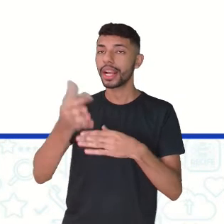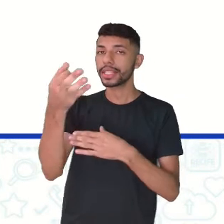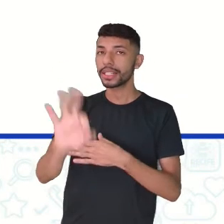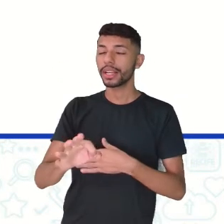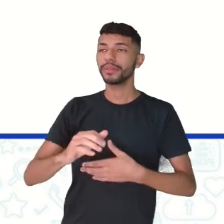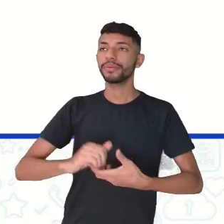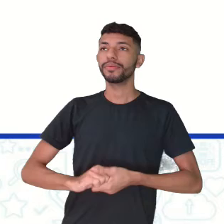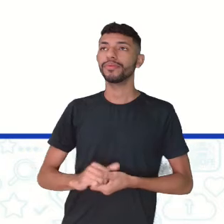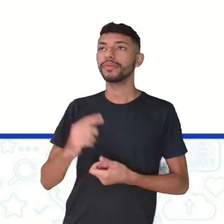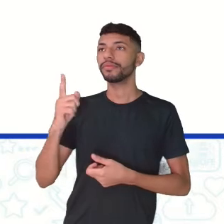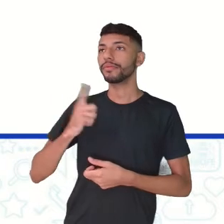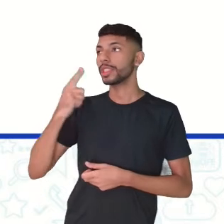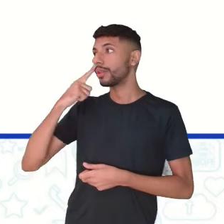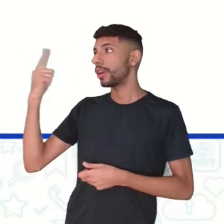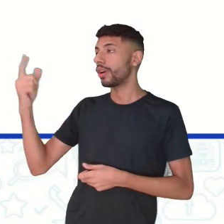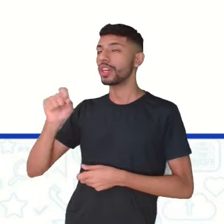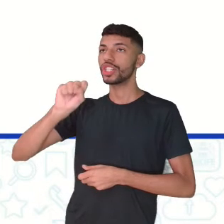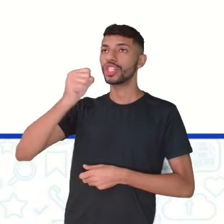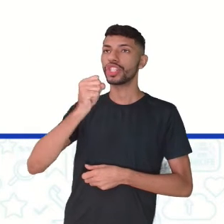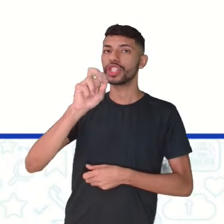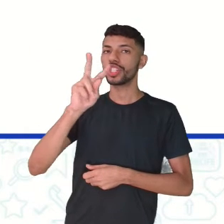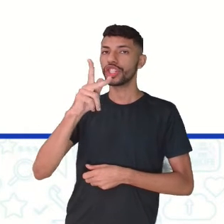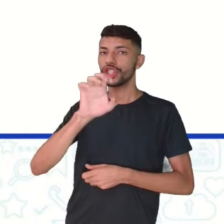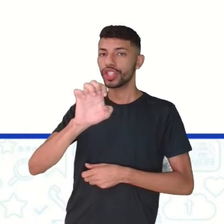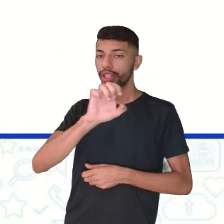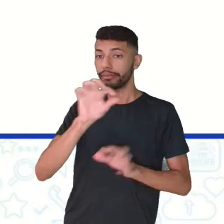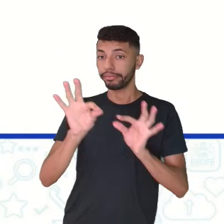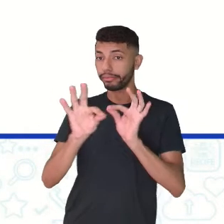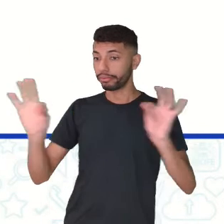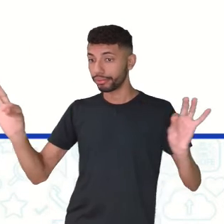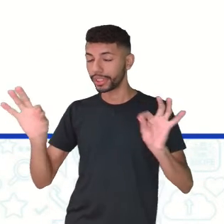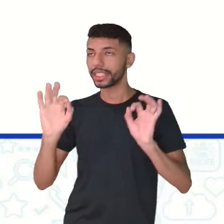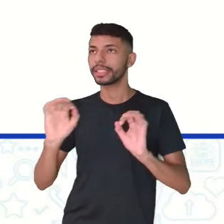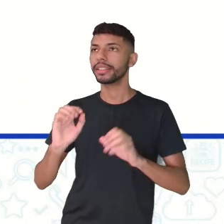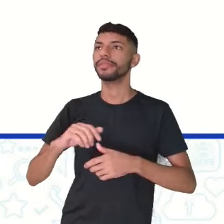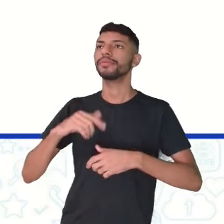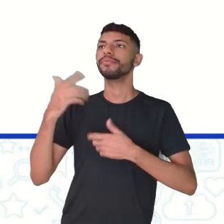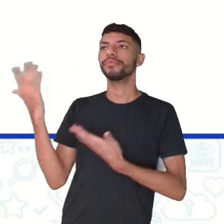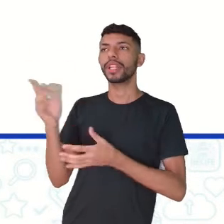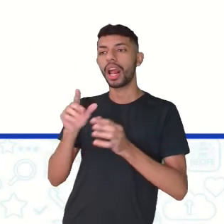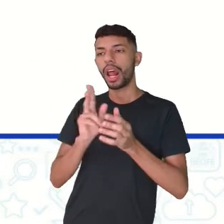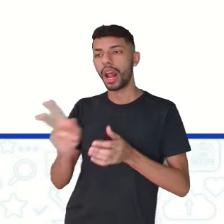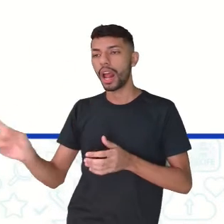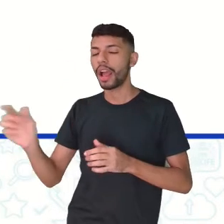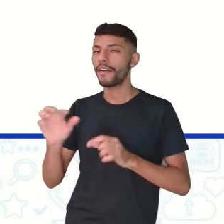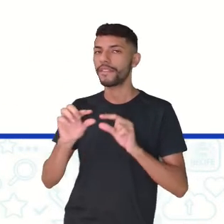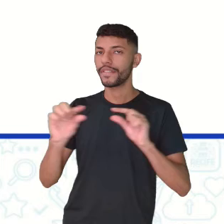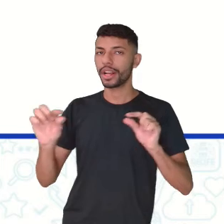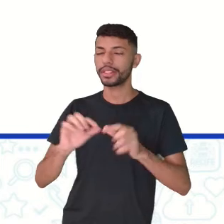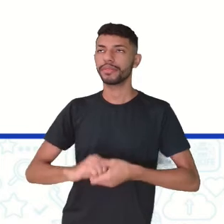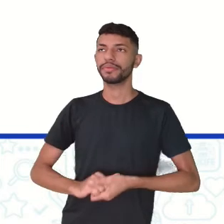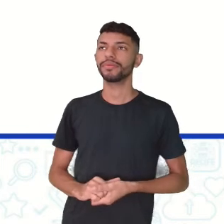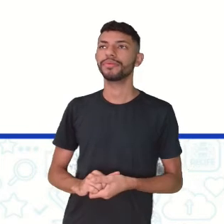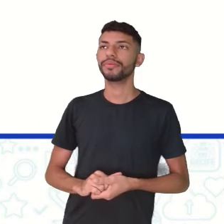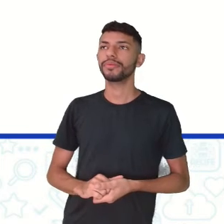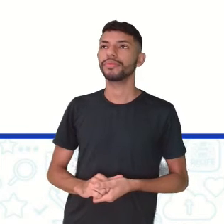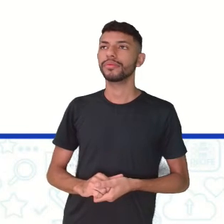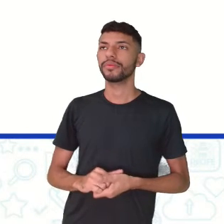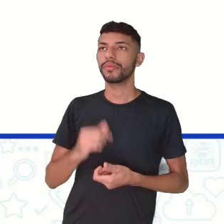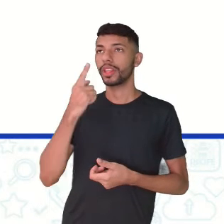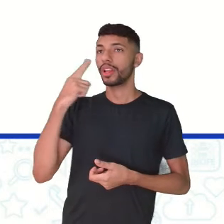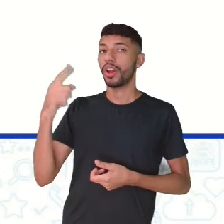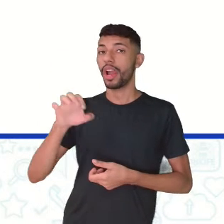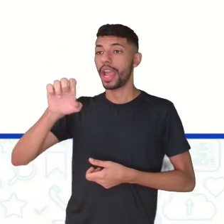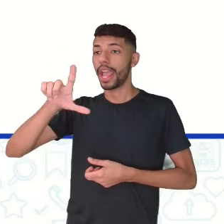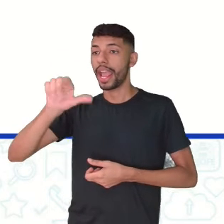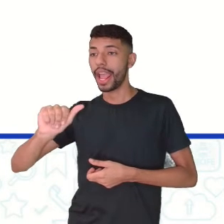she, aí rola um espaço, go to school on Saturday. Ela, alguma coisa, vai para a